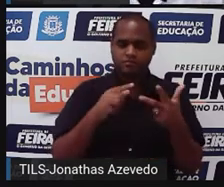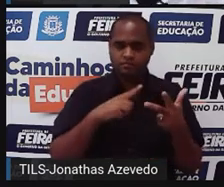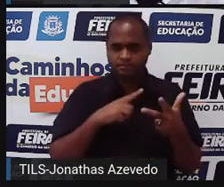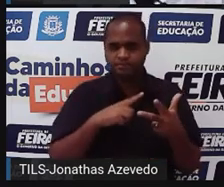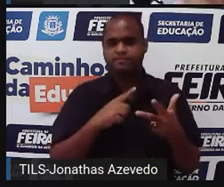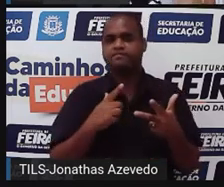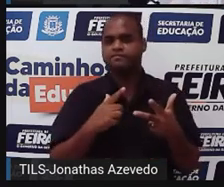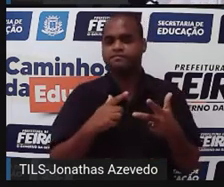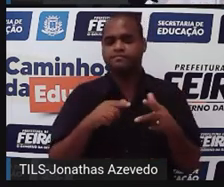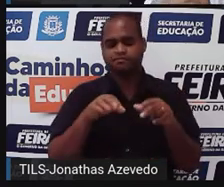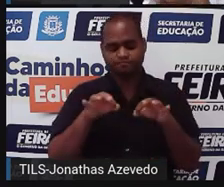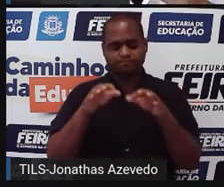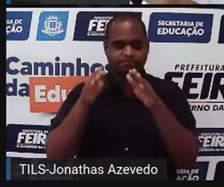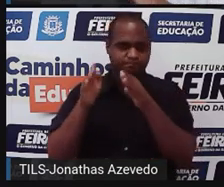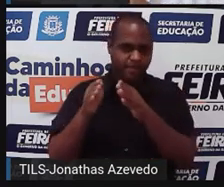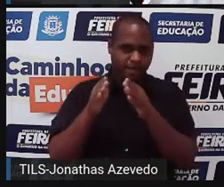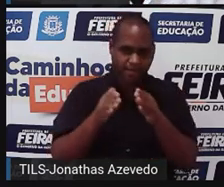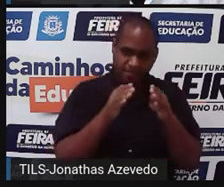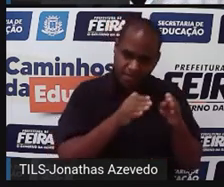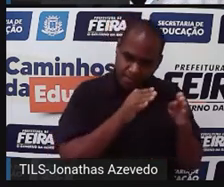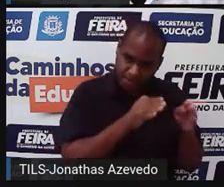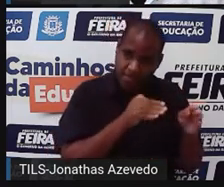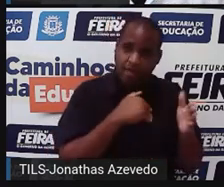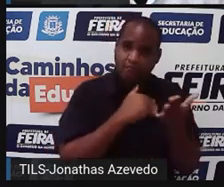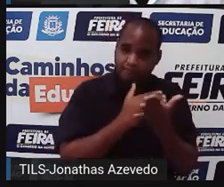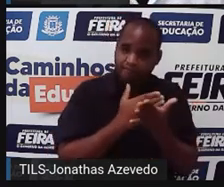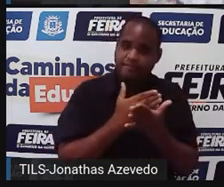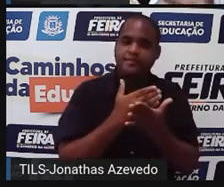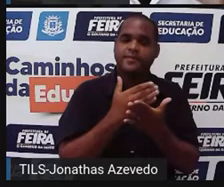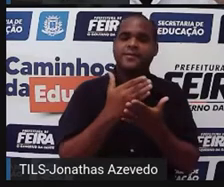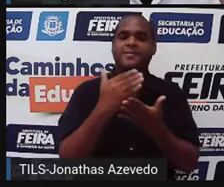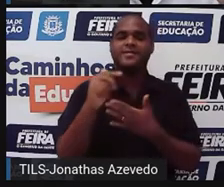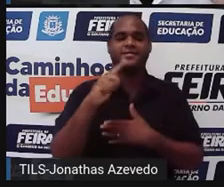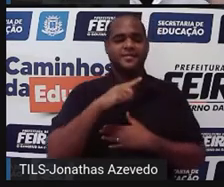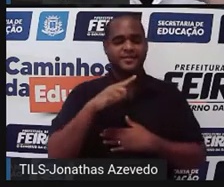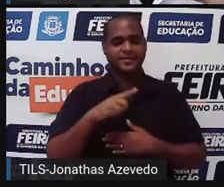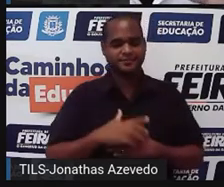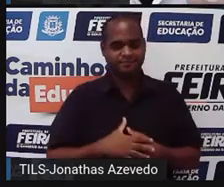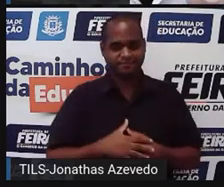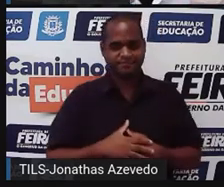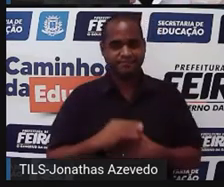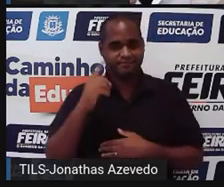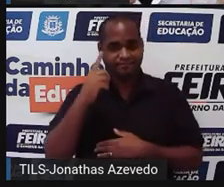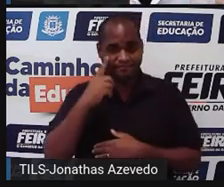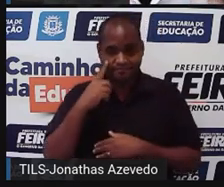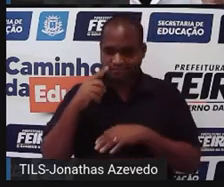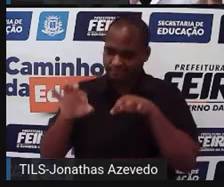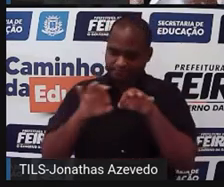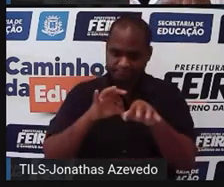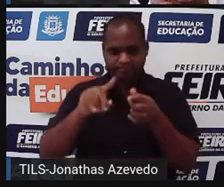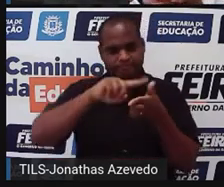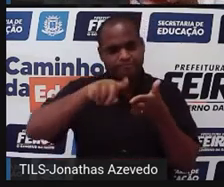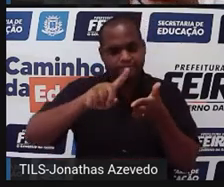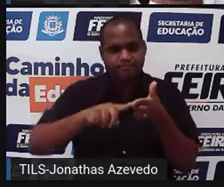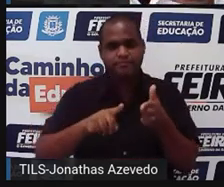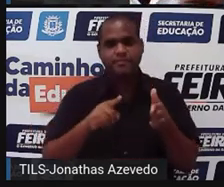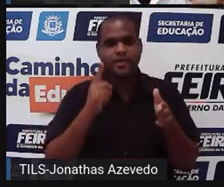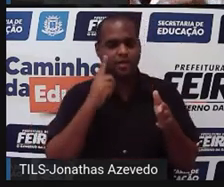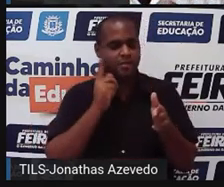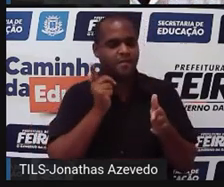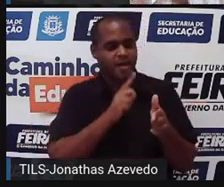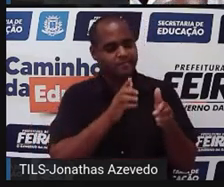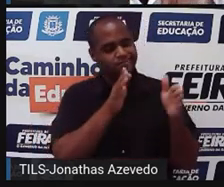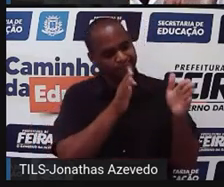tentar resolver por partes. Tá? Aquele problema que a gente está resolvendo dá para a gente dividir em